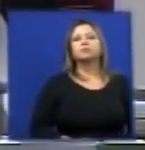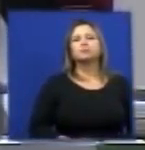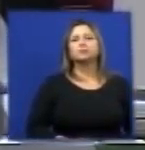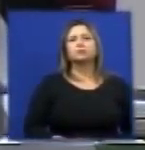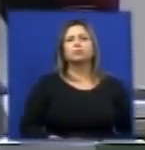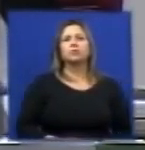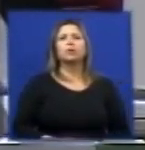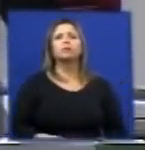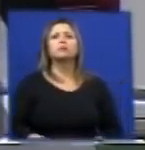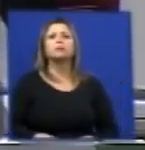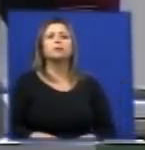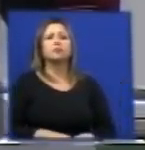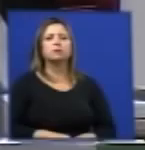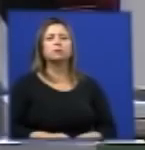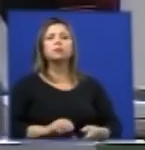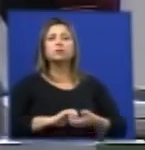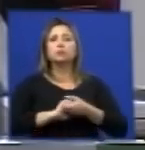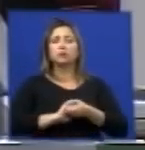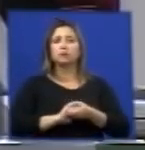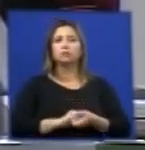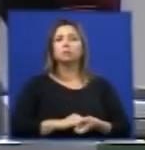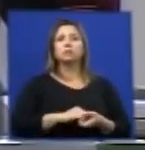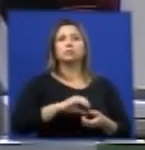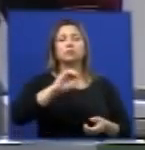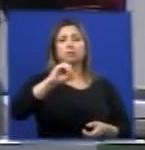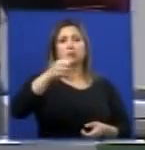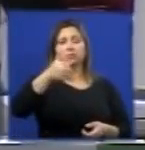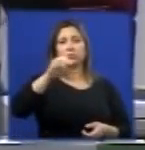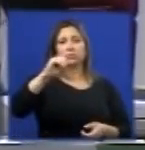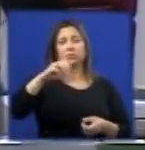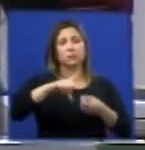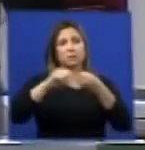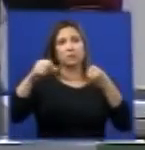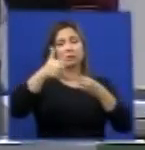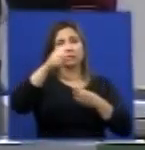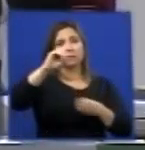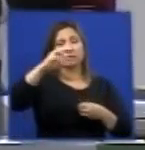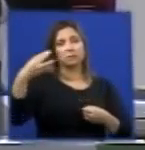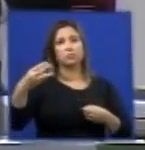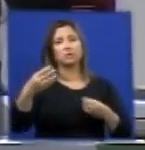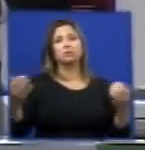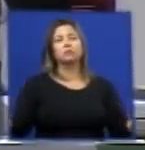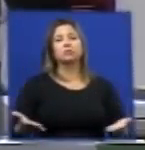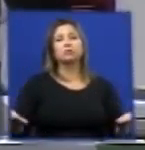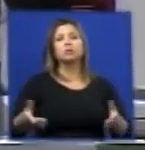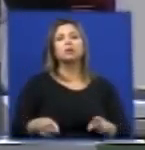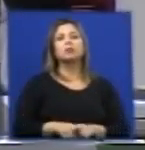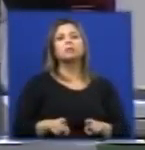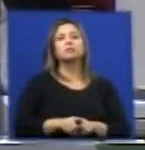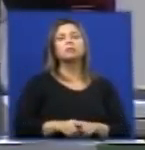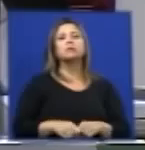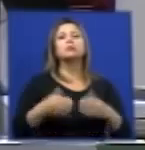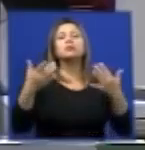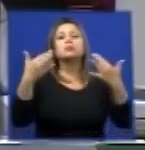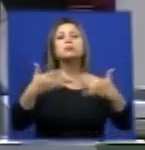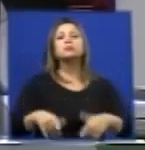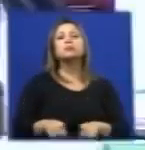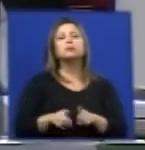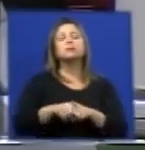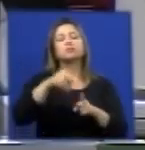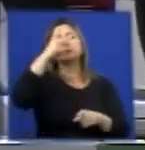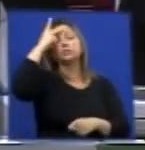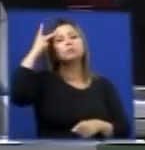E para dar cumprimento ao artigo 103 parágrafo 1º da Constituição eu passo a palavra ao subprocurador que nos